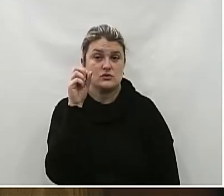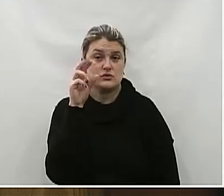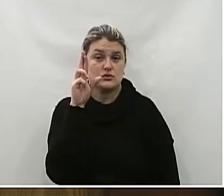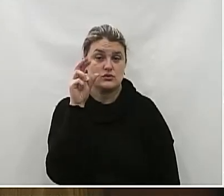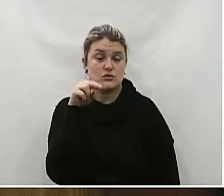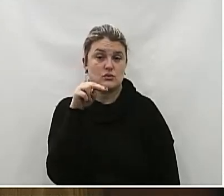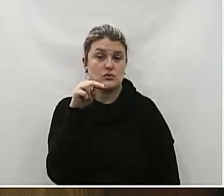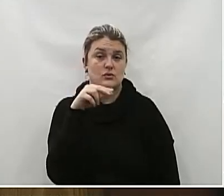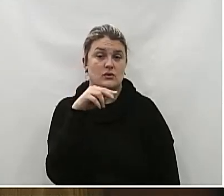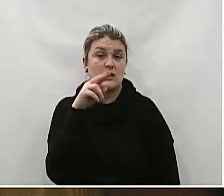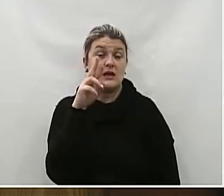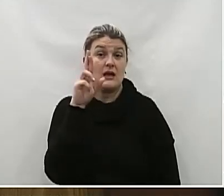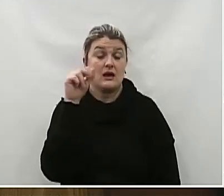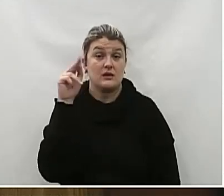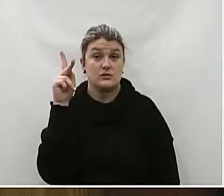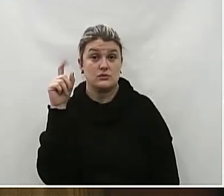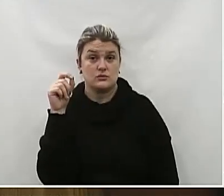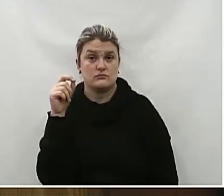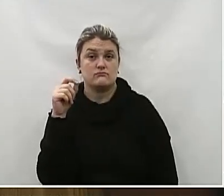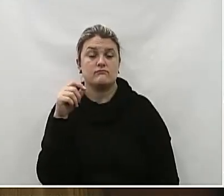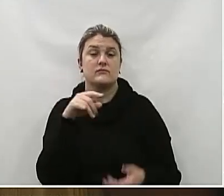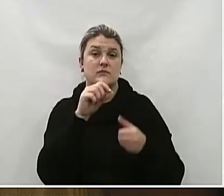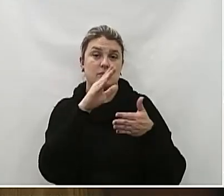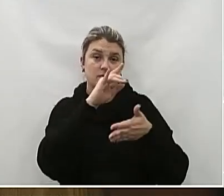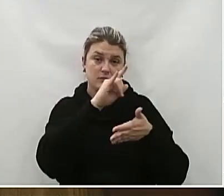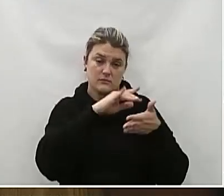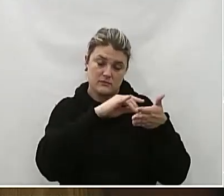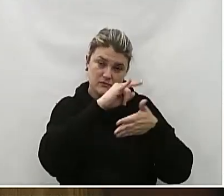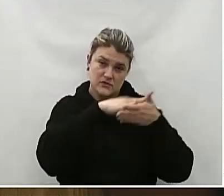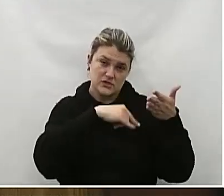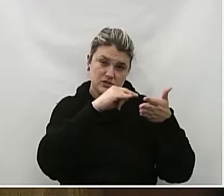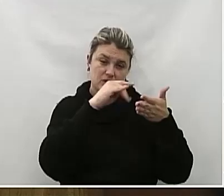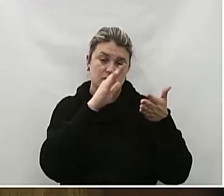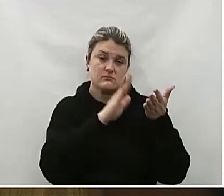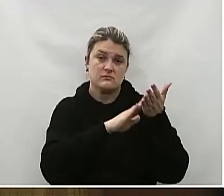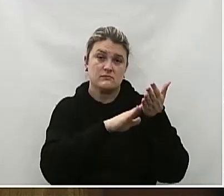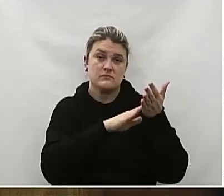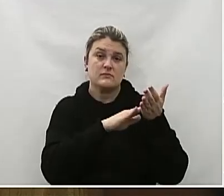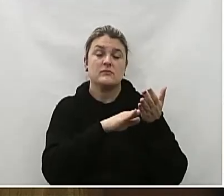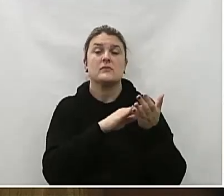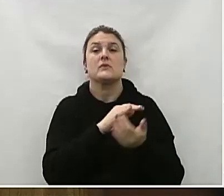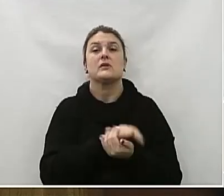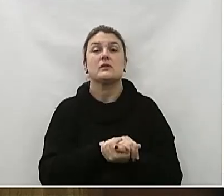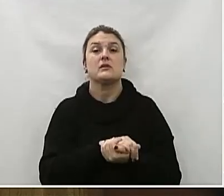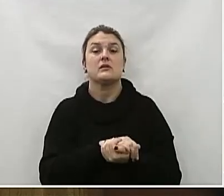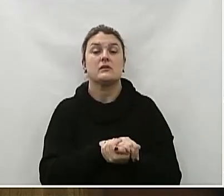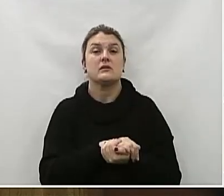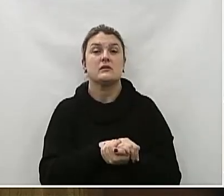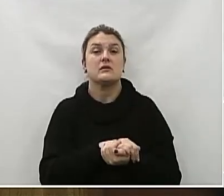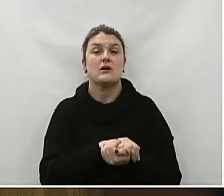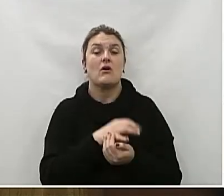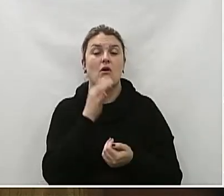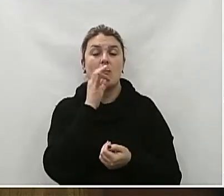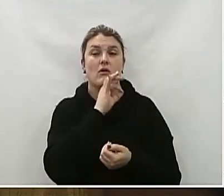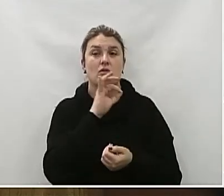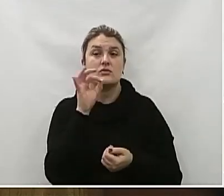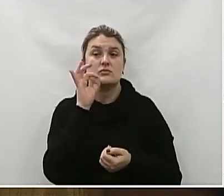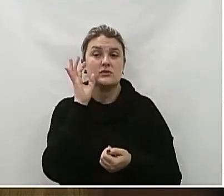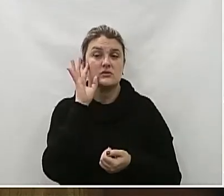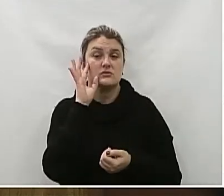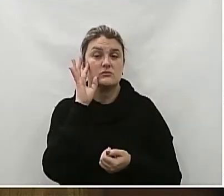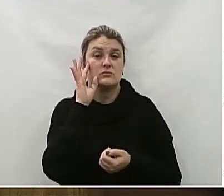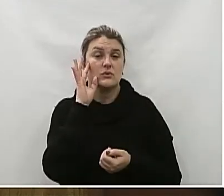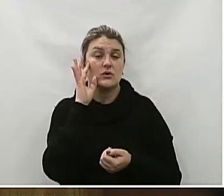Danastasso E Valdecir José Rático Uma moção de aplausos Ao desempenho E dedicação Que resultou Em excelentes resultados